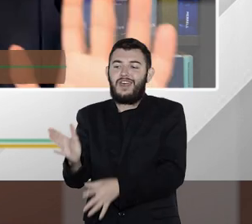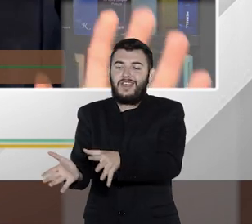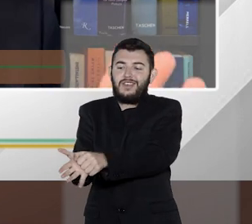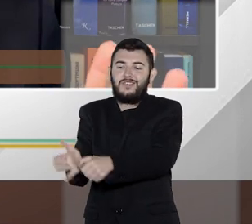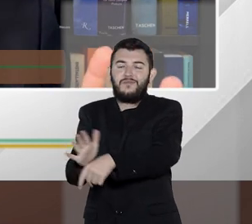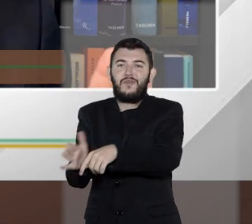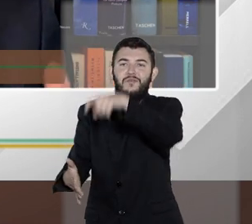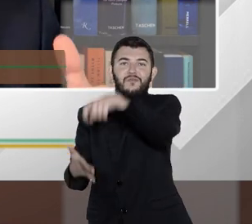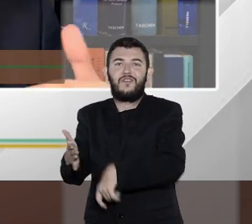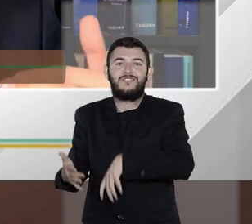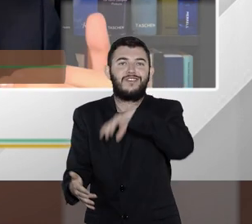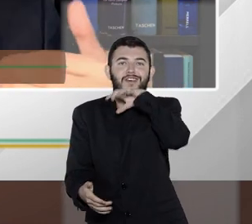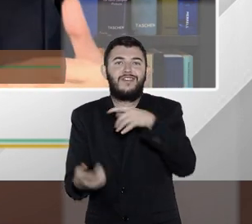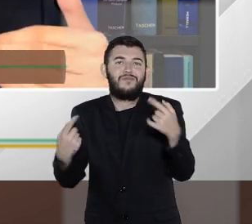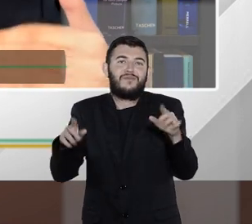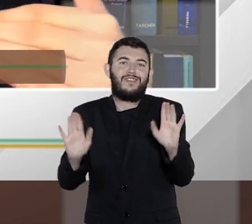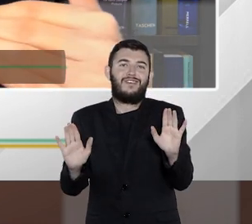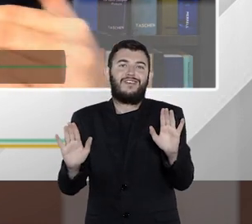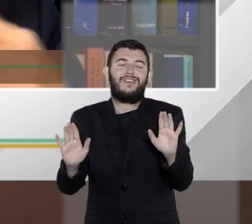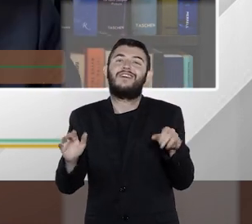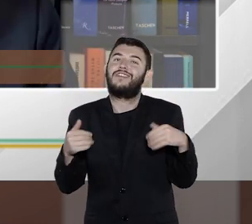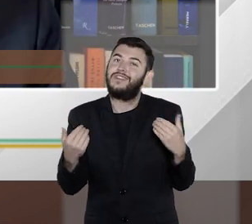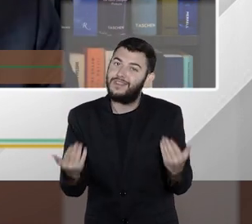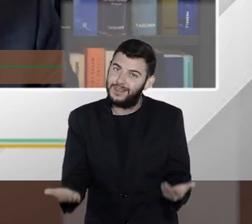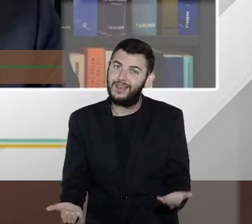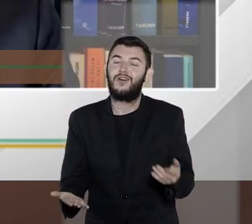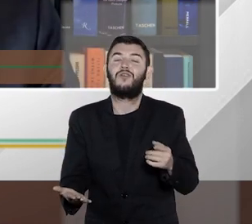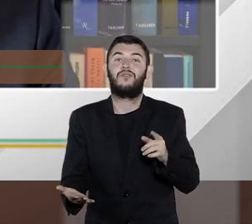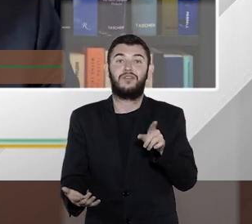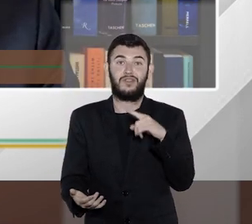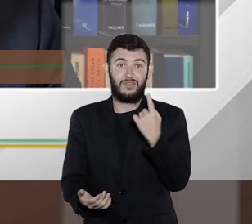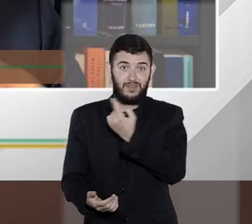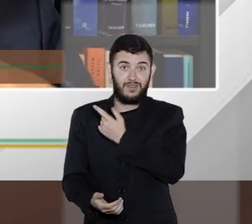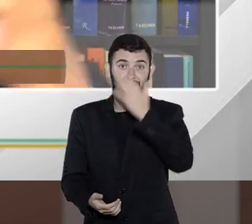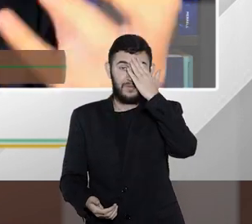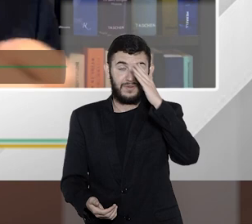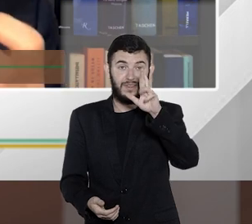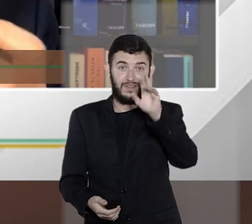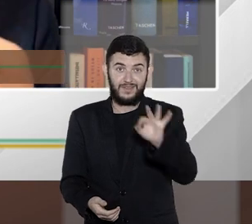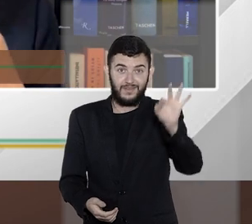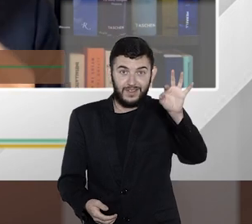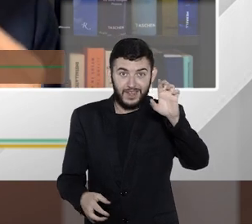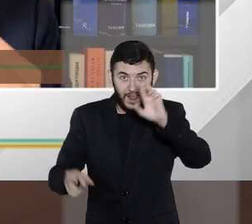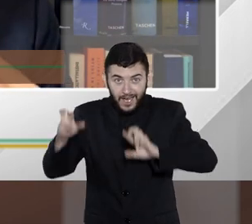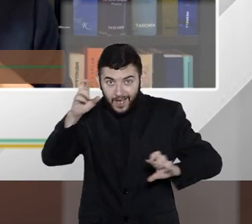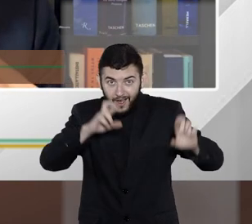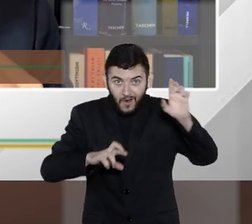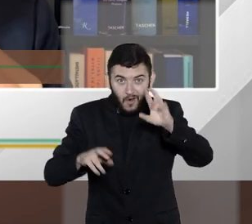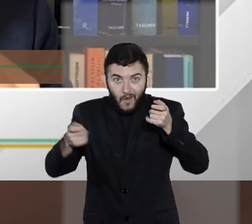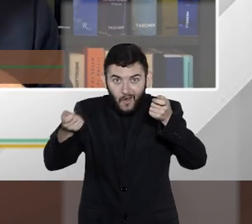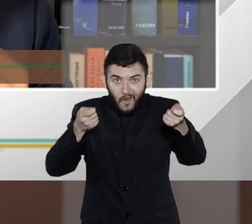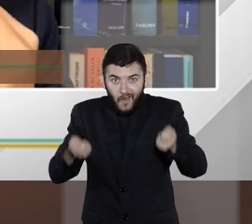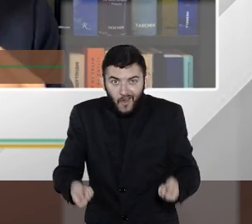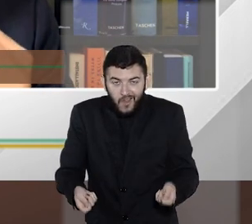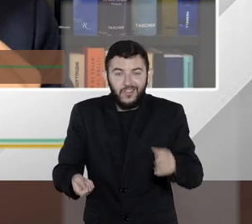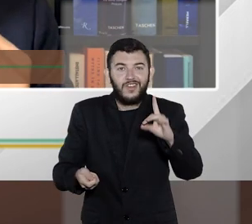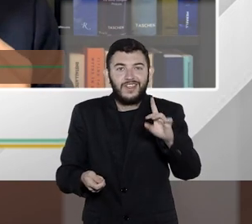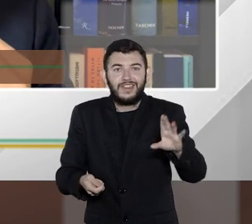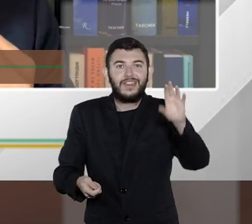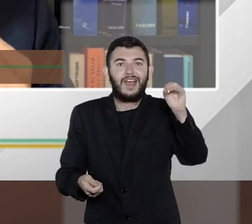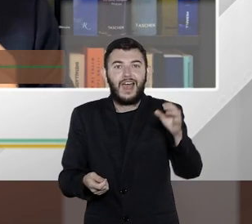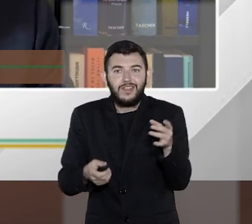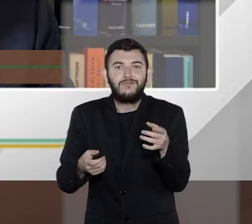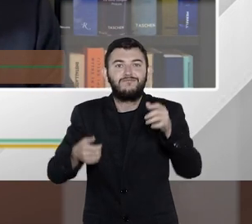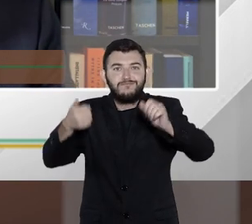então dentro dessa perspectiva a gente tem uma sofisticação desses mecanismos de controle através de uma mineração de dados e